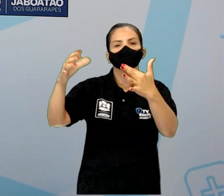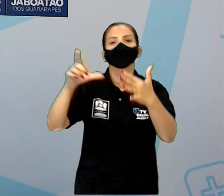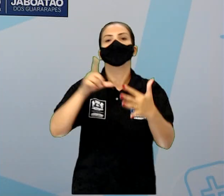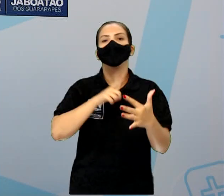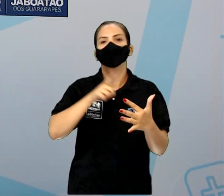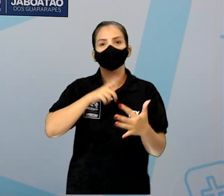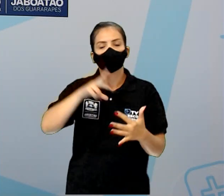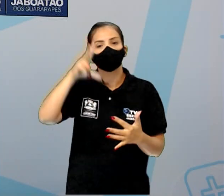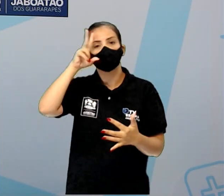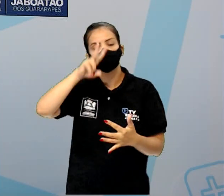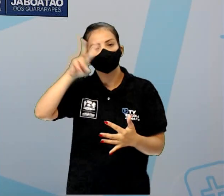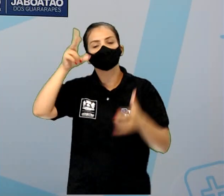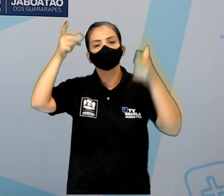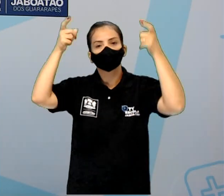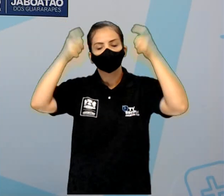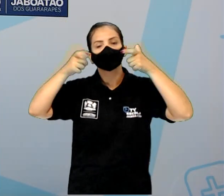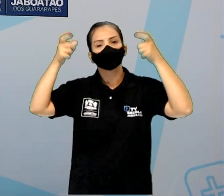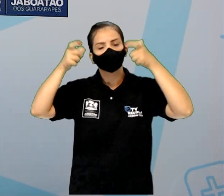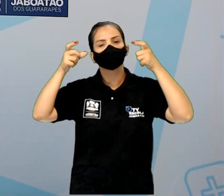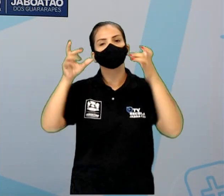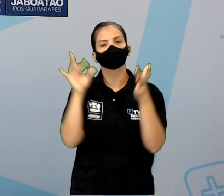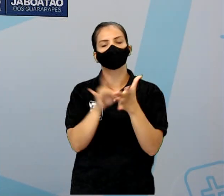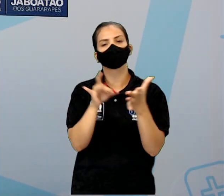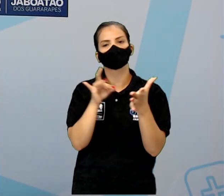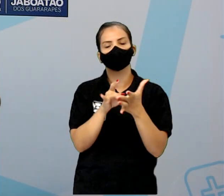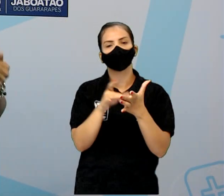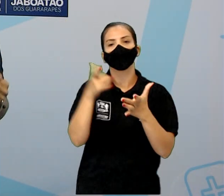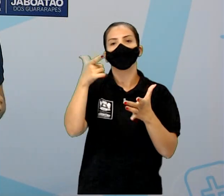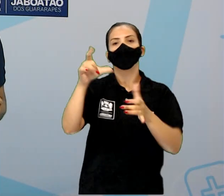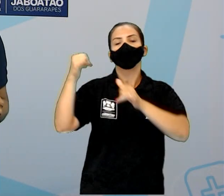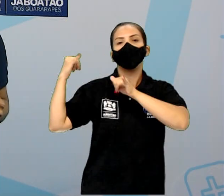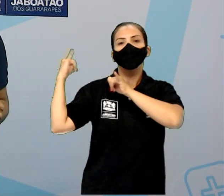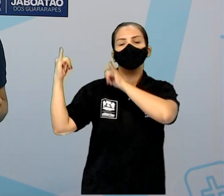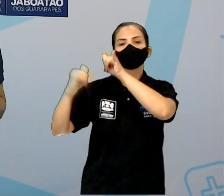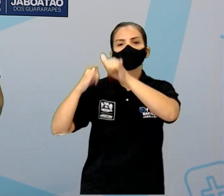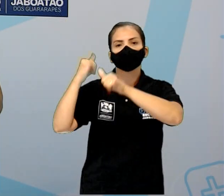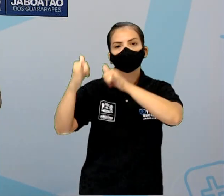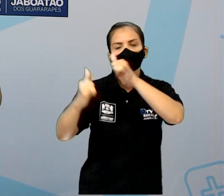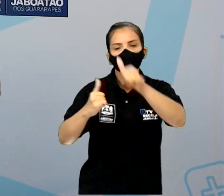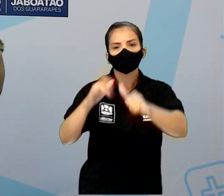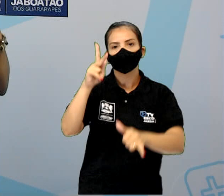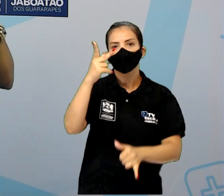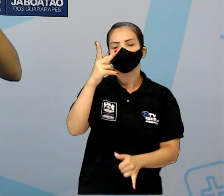Outra lenda que muito famosa, que virou filme, é a de Robin Hood, né?